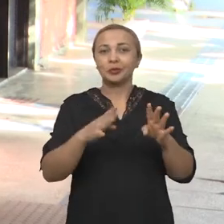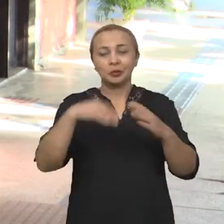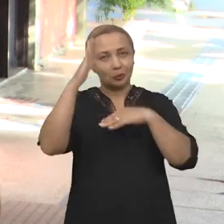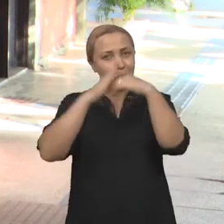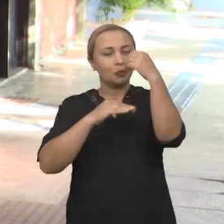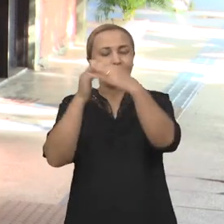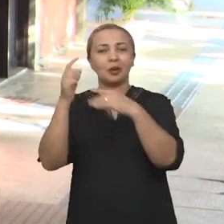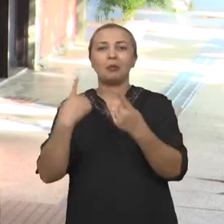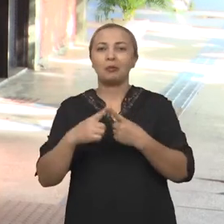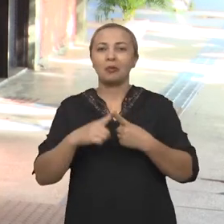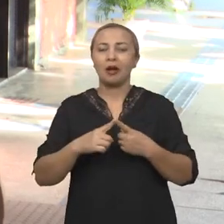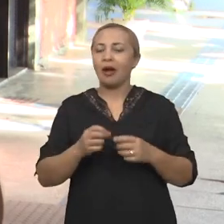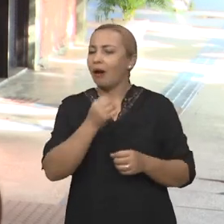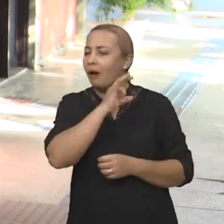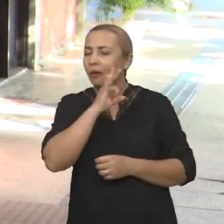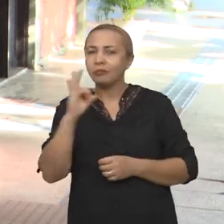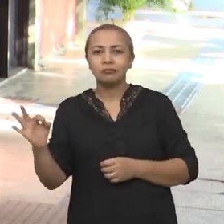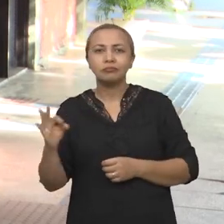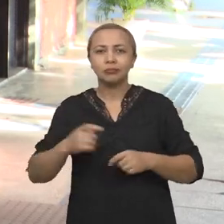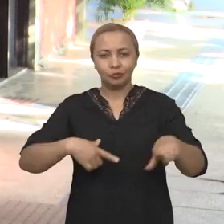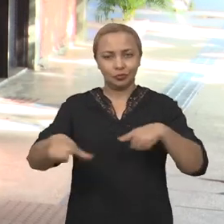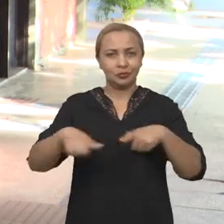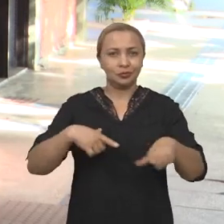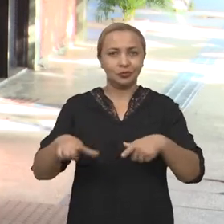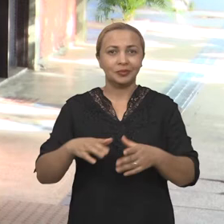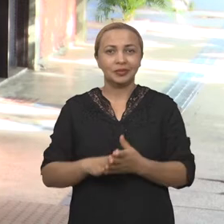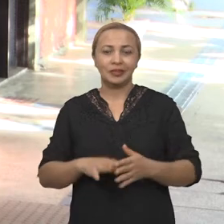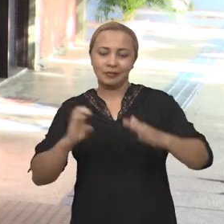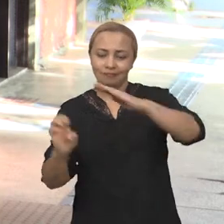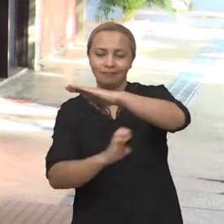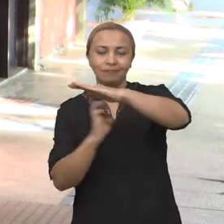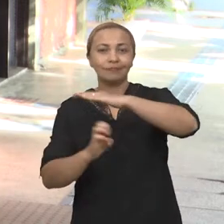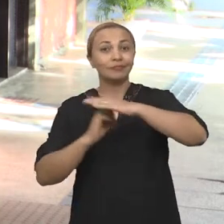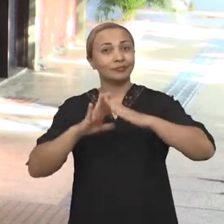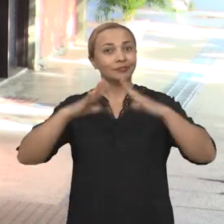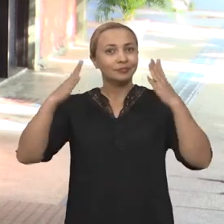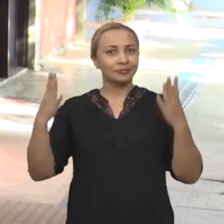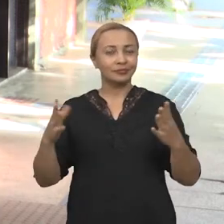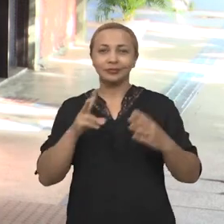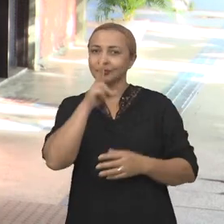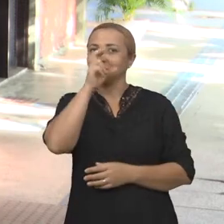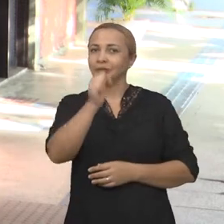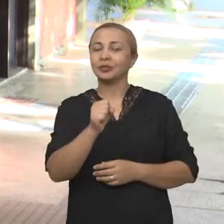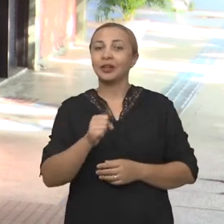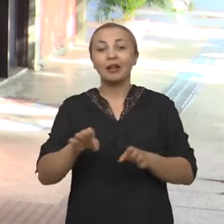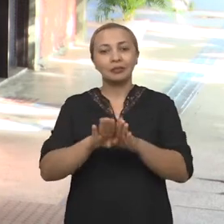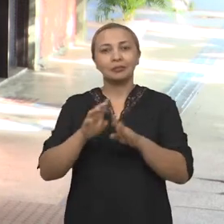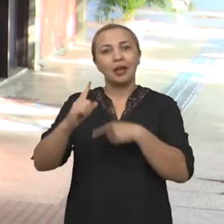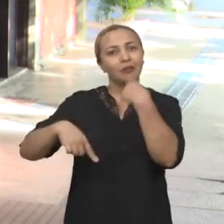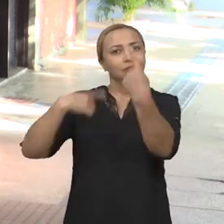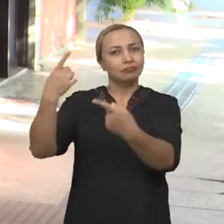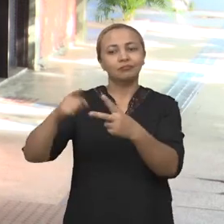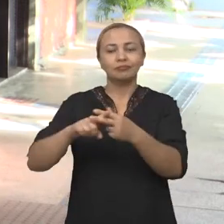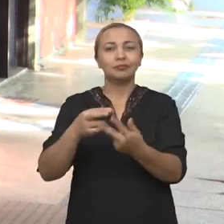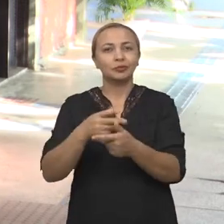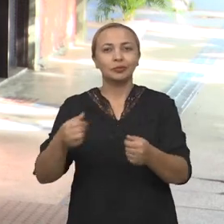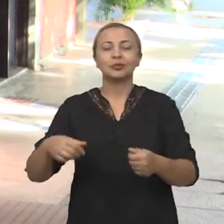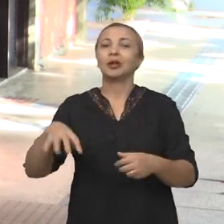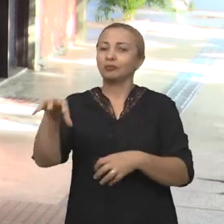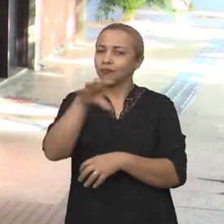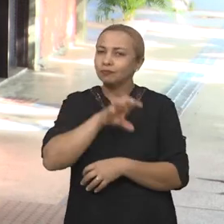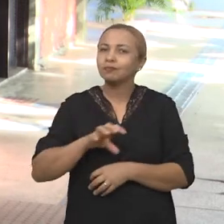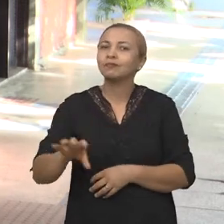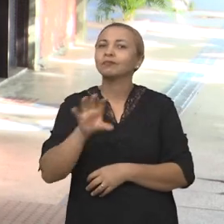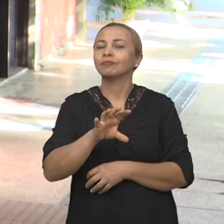de vida profissional, porque são boas carreiras, são empresas grandes e consolidadas, além também da própria produção local, né?